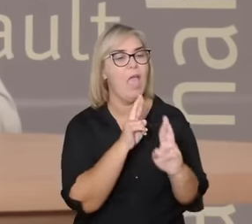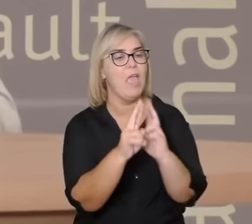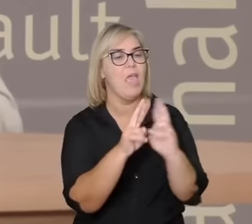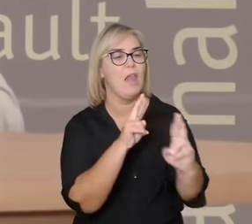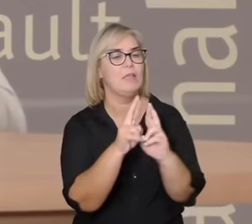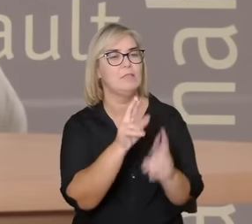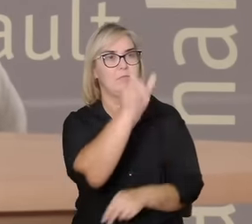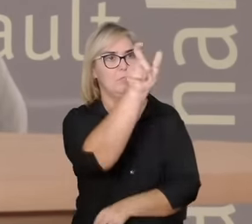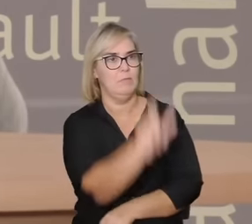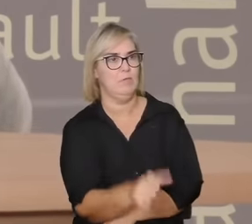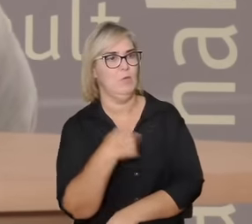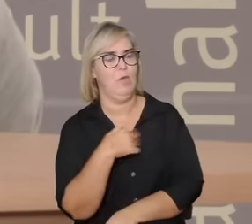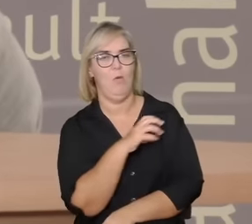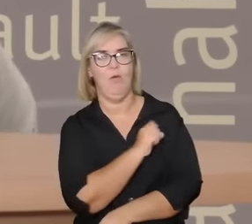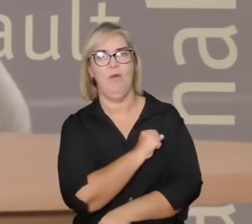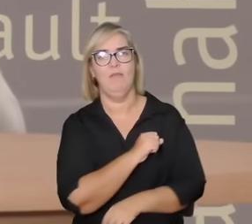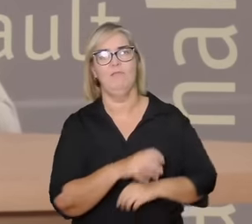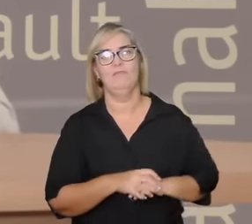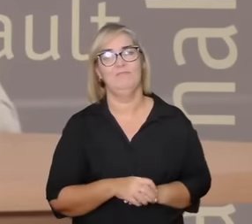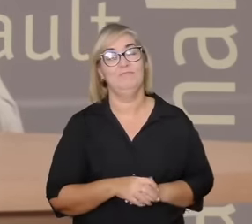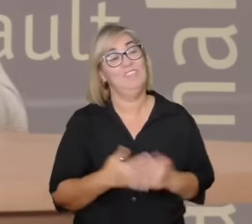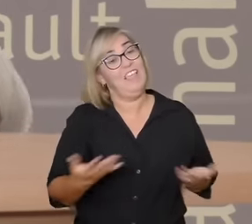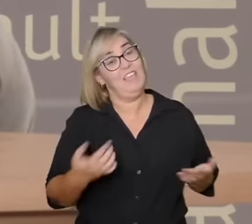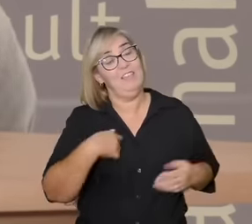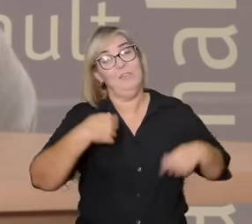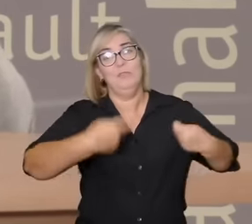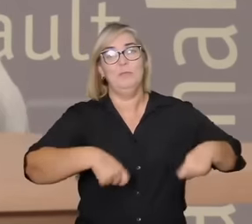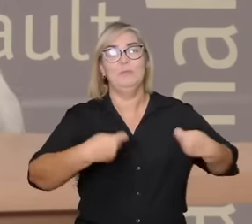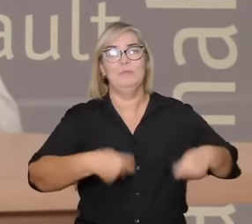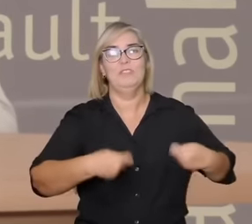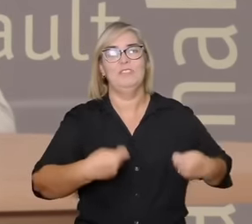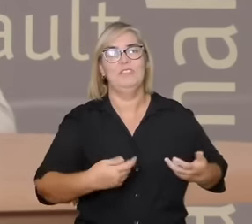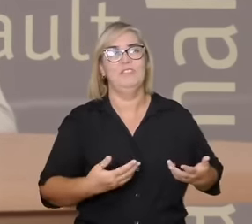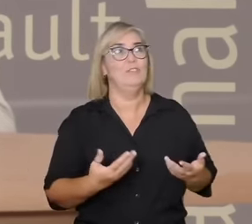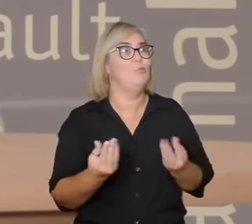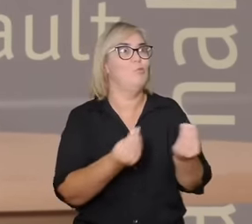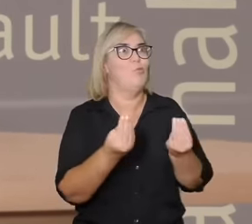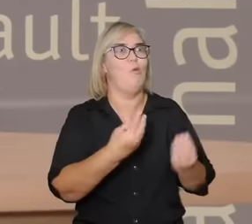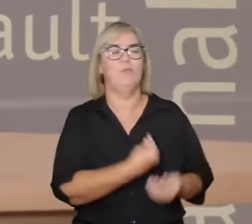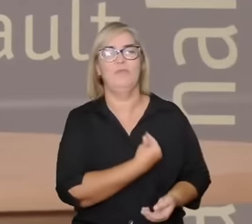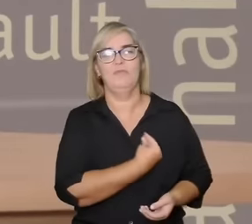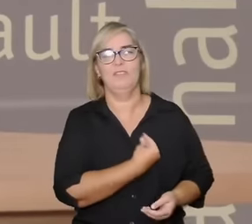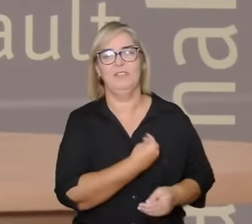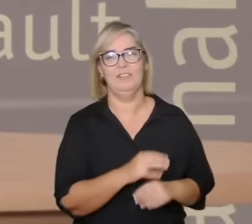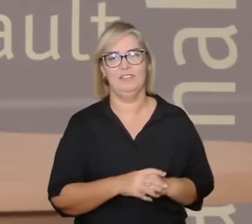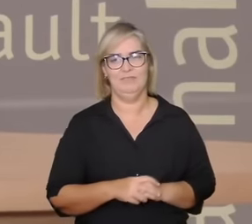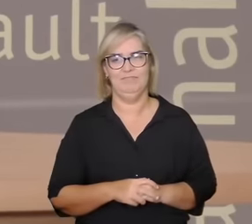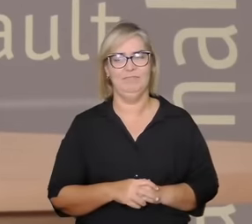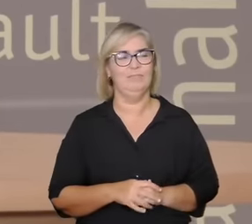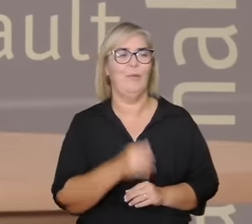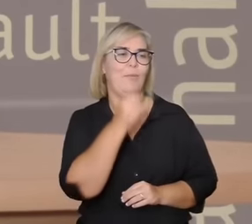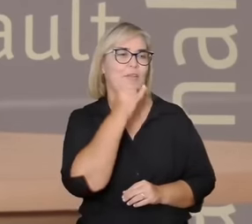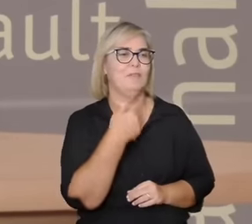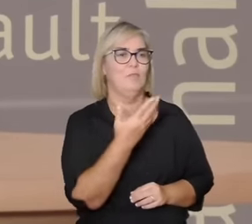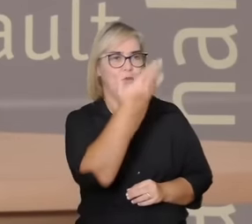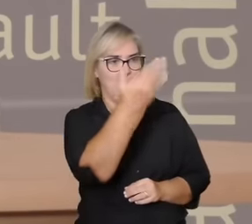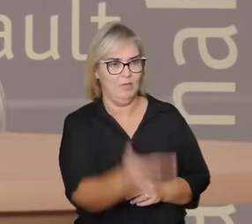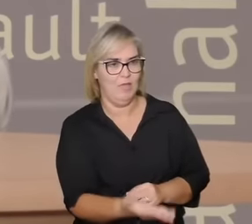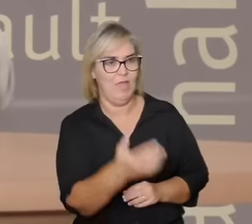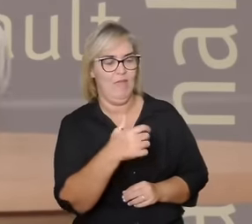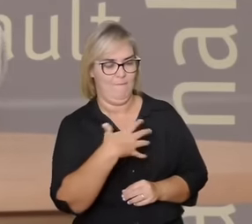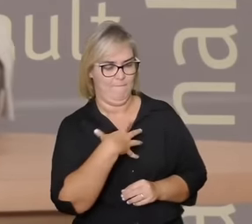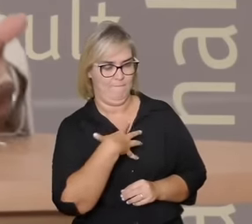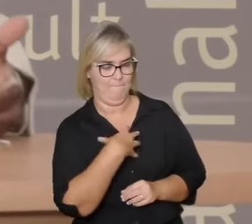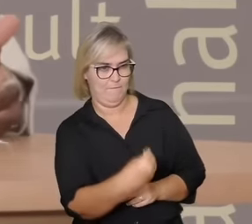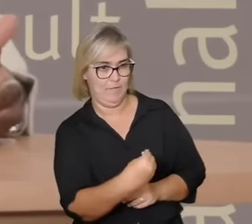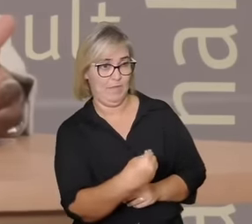e isso tem a ver com as necessidades com as circunstâncias então uma filha um filho é uma pessoa que